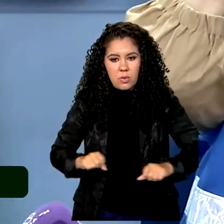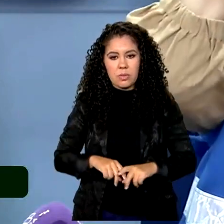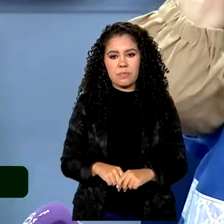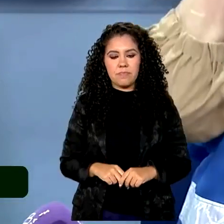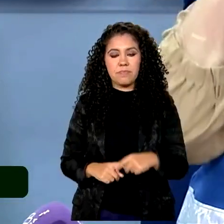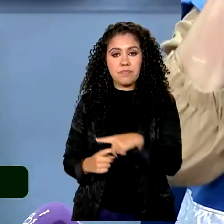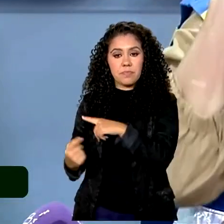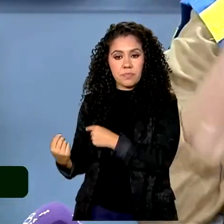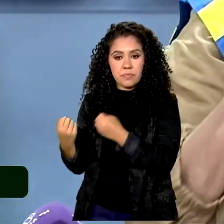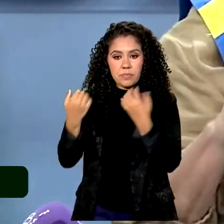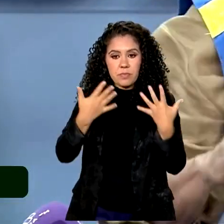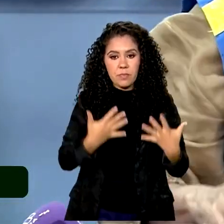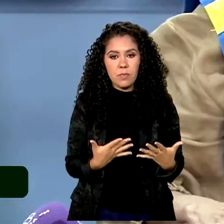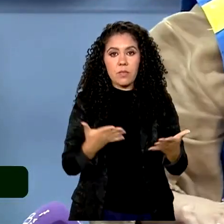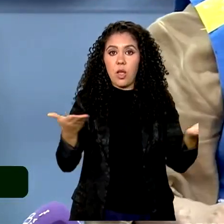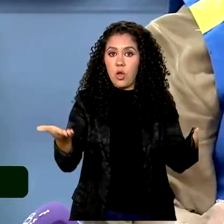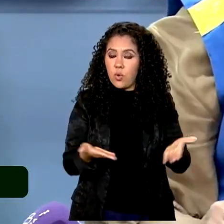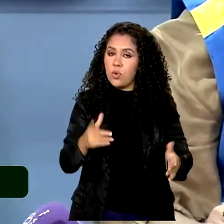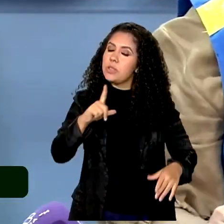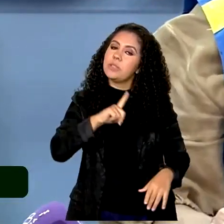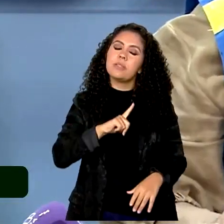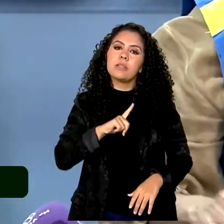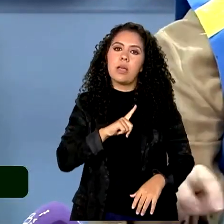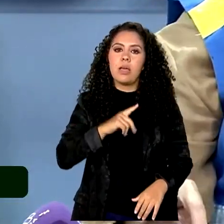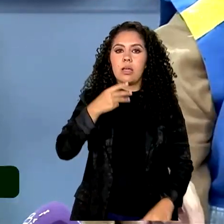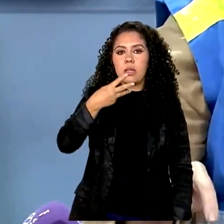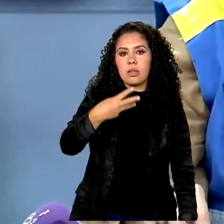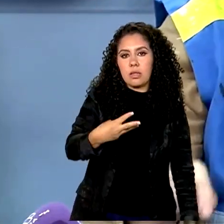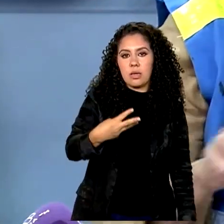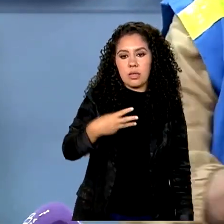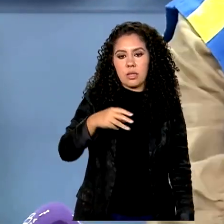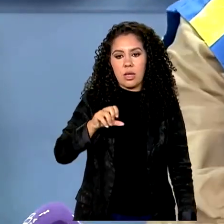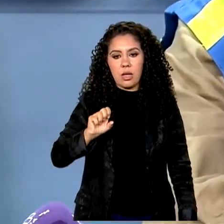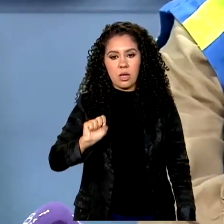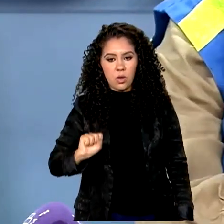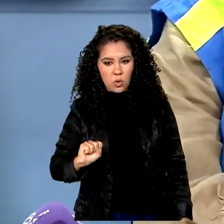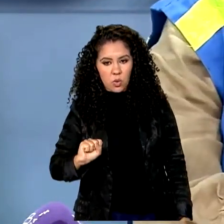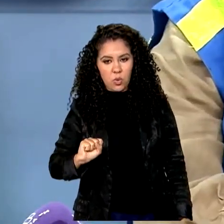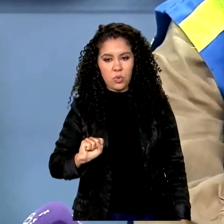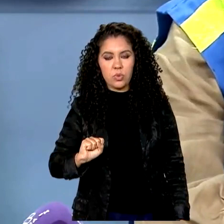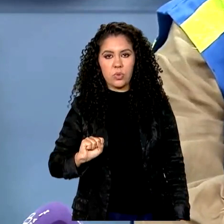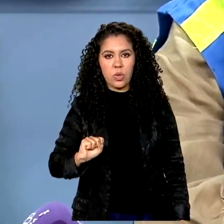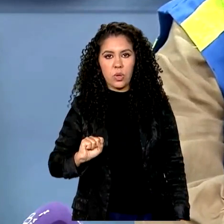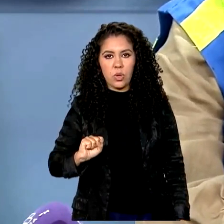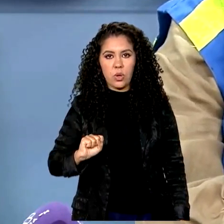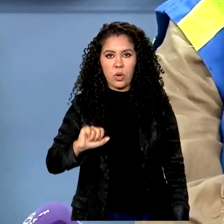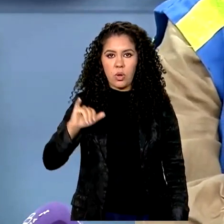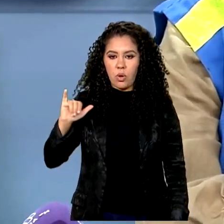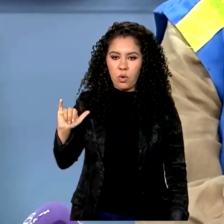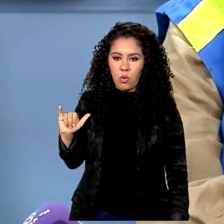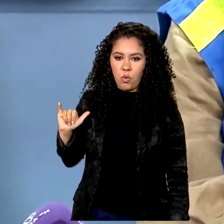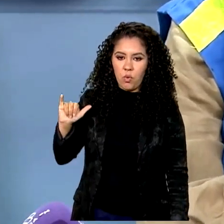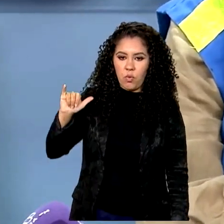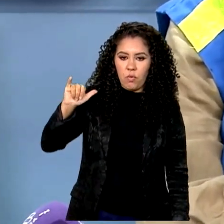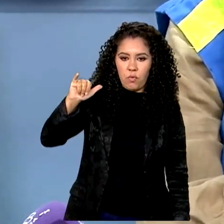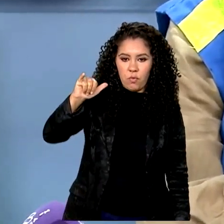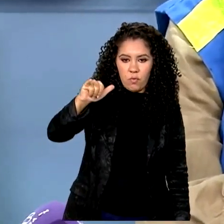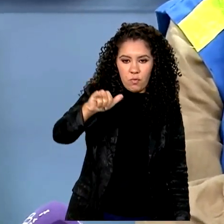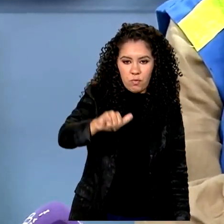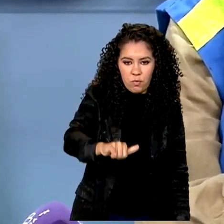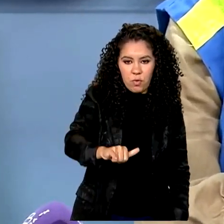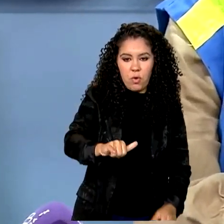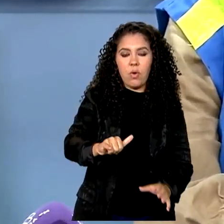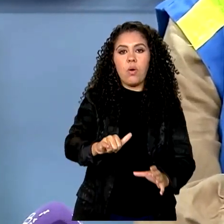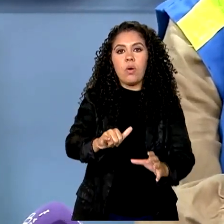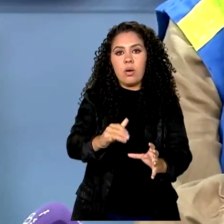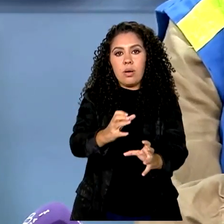já 38 voos em seis aeroportos do